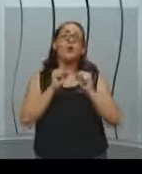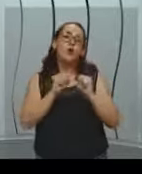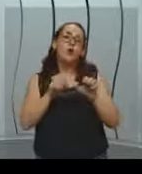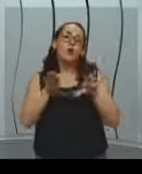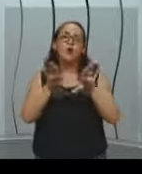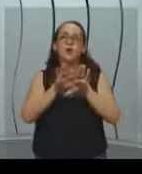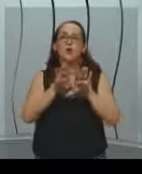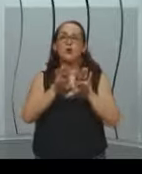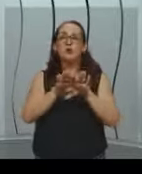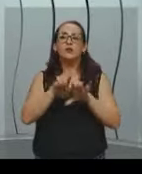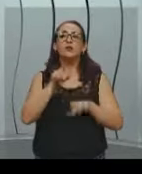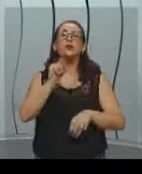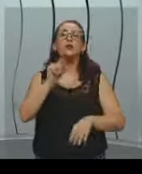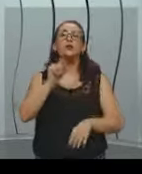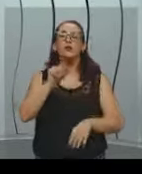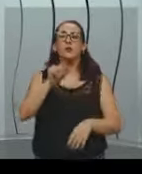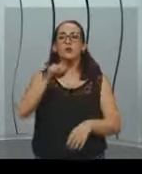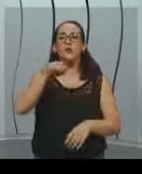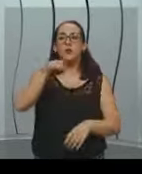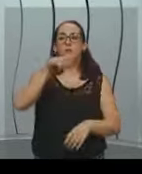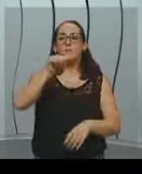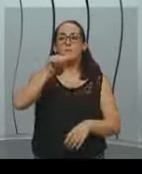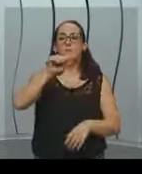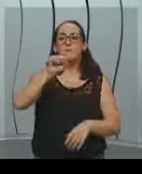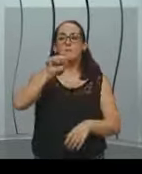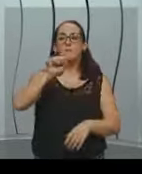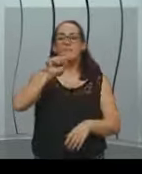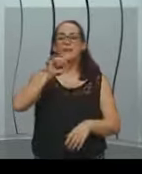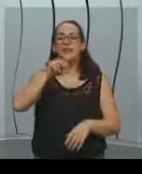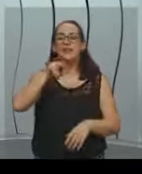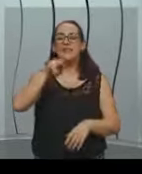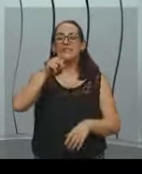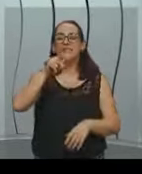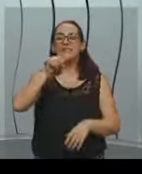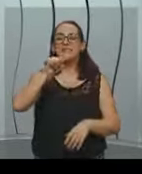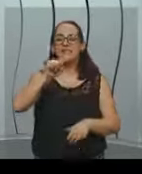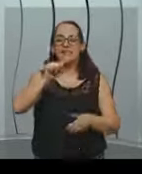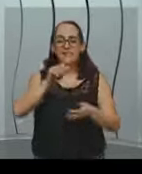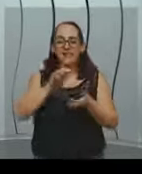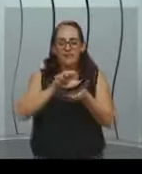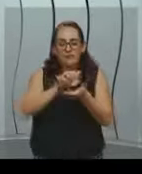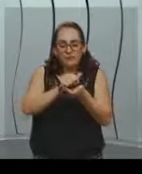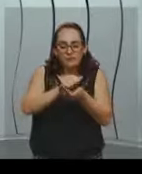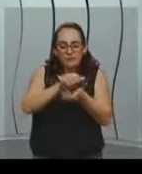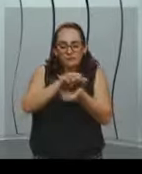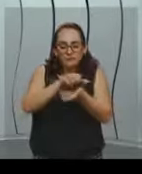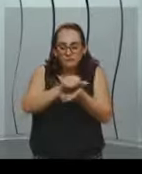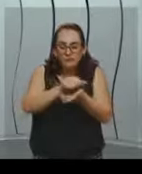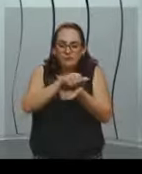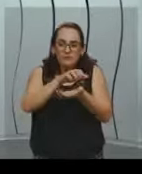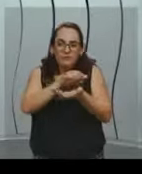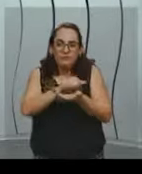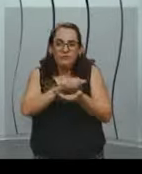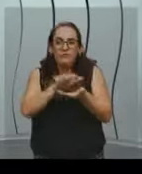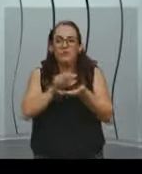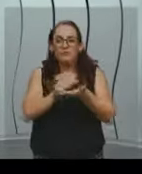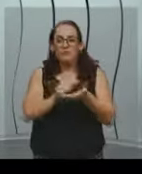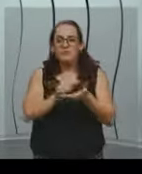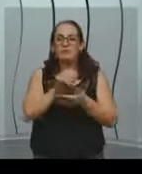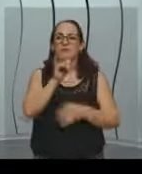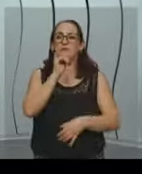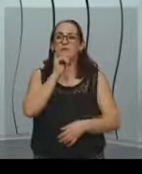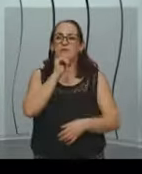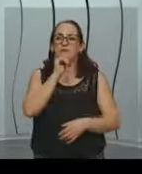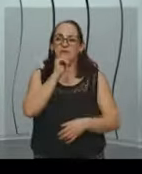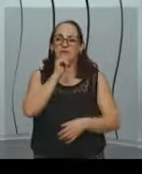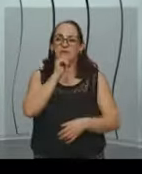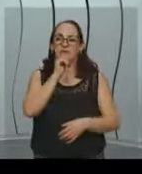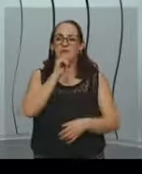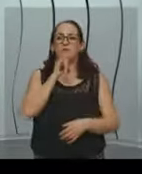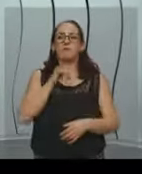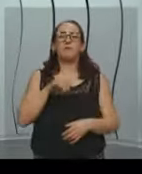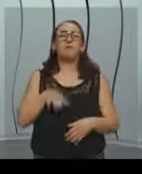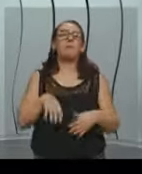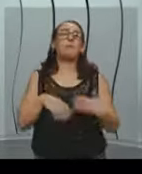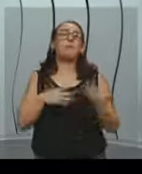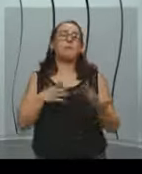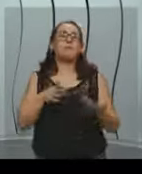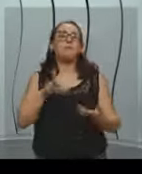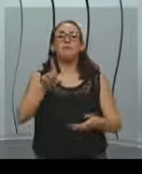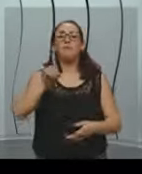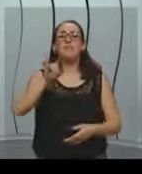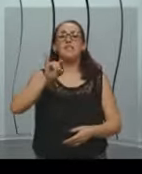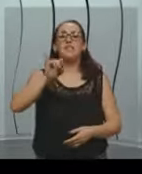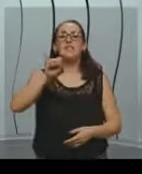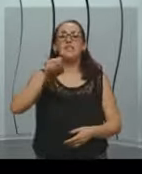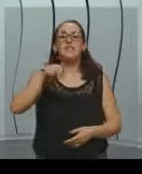nosso stop motion. A Disney, quando ela fez Branca de Neve, Branca de Neve foi feita em